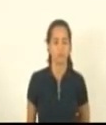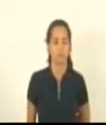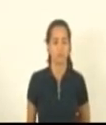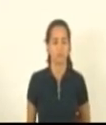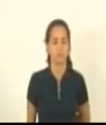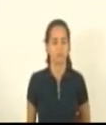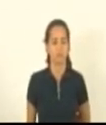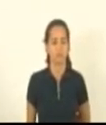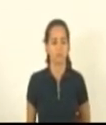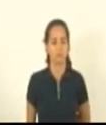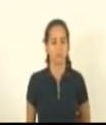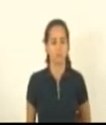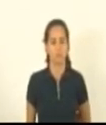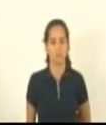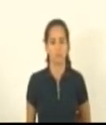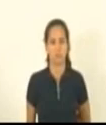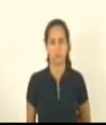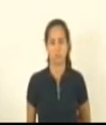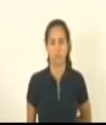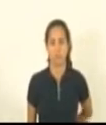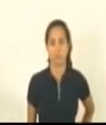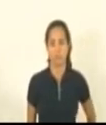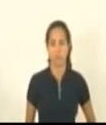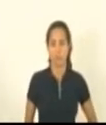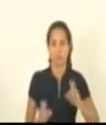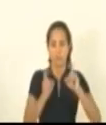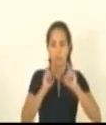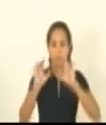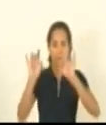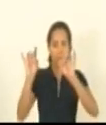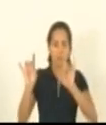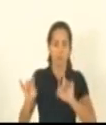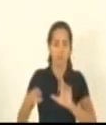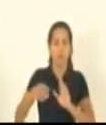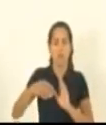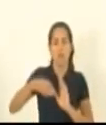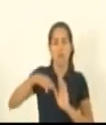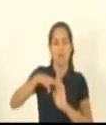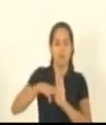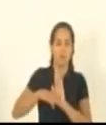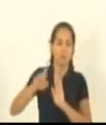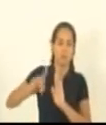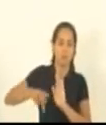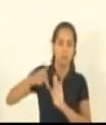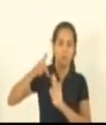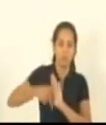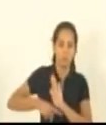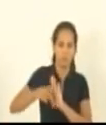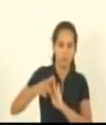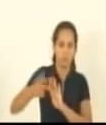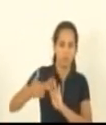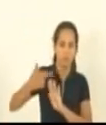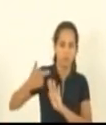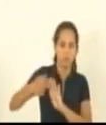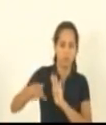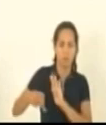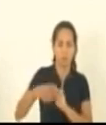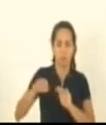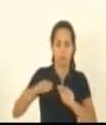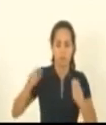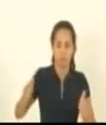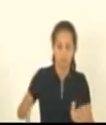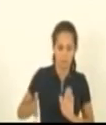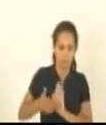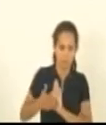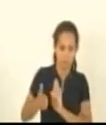para a sessão extraordinária a pauta é o projeto de resolução proposto pela mesa diretora que